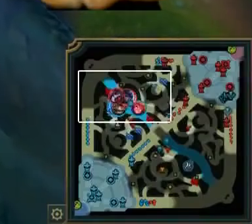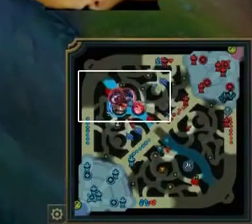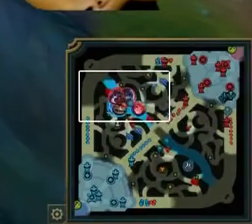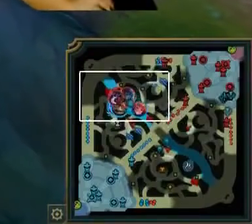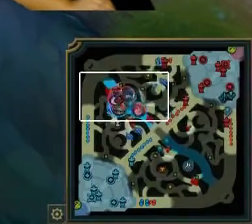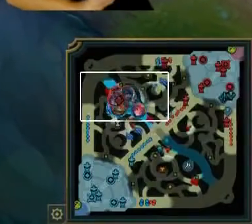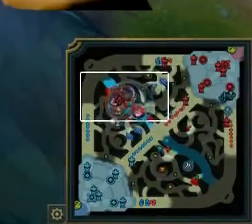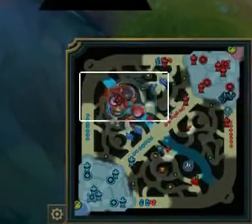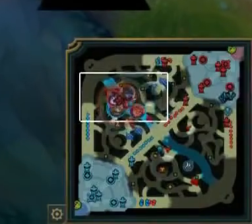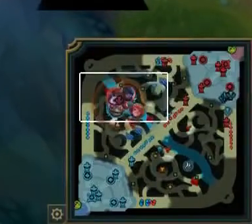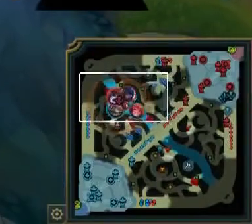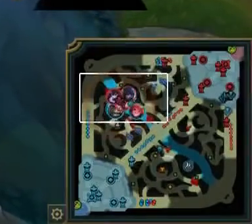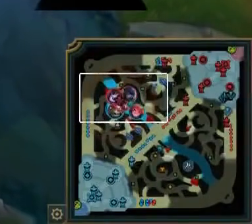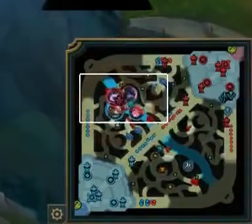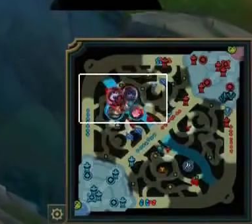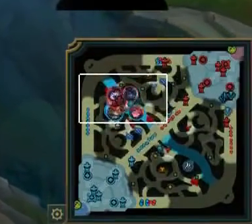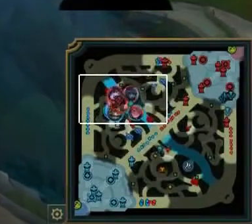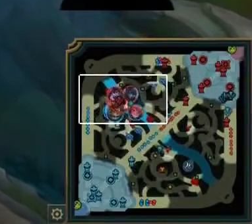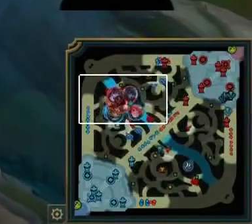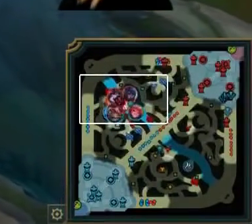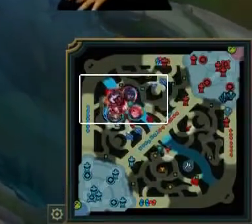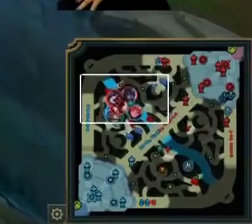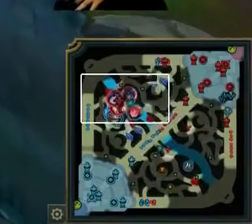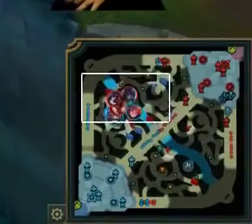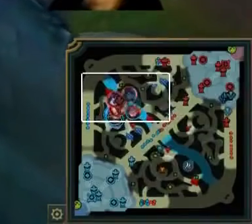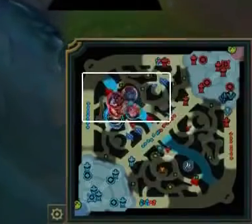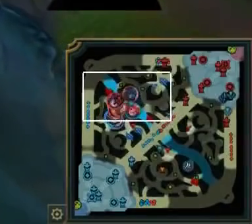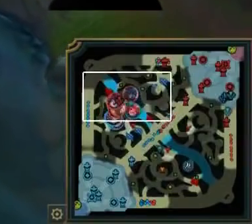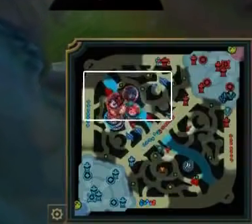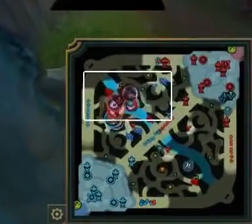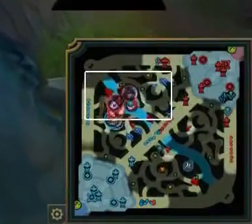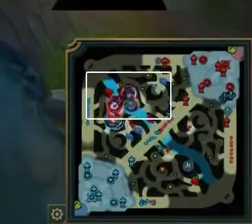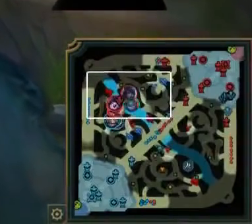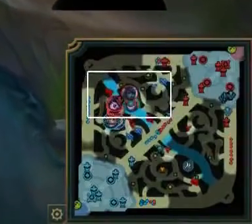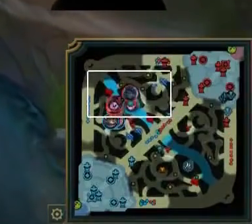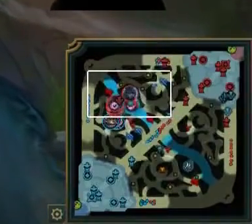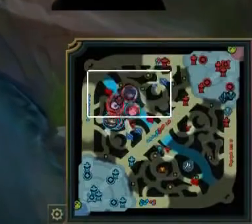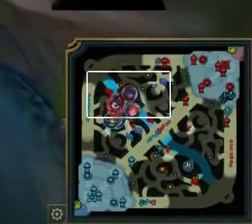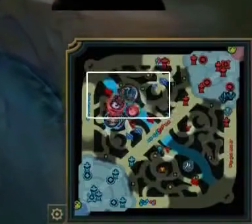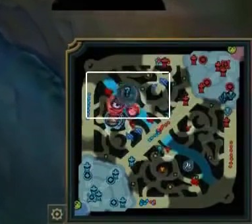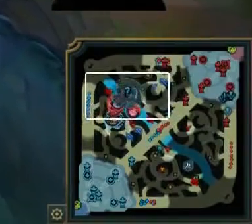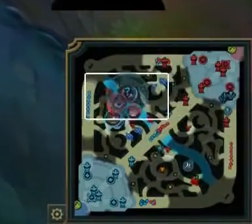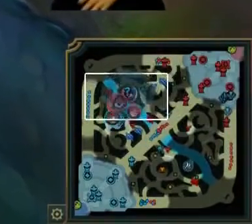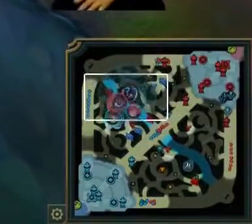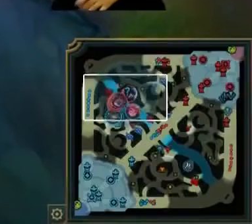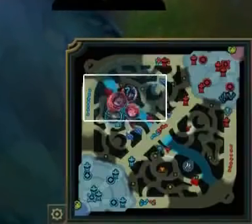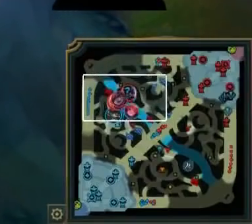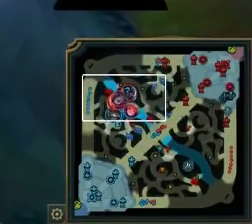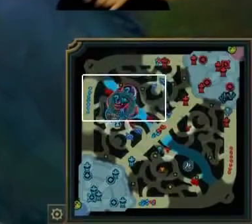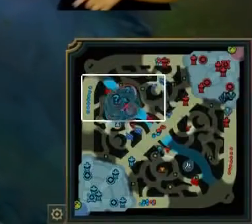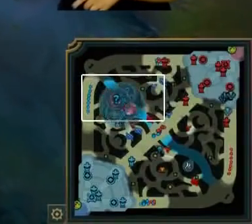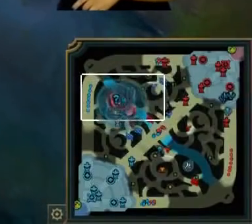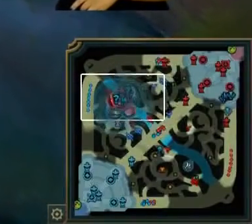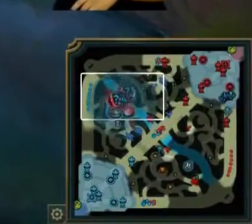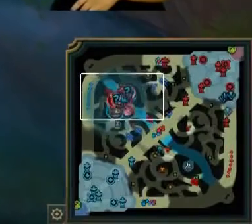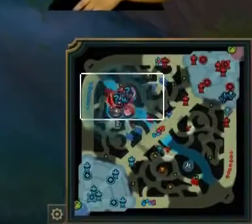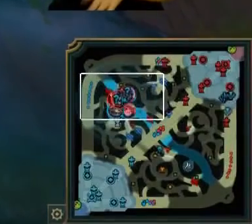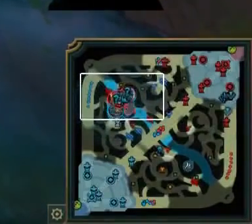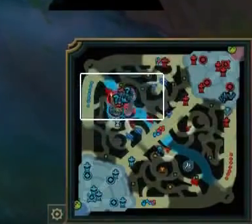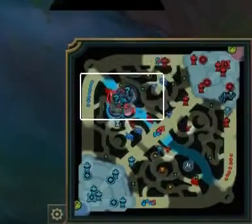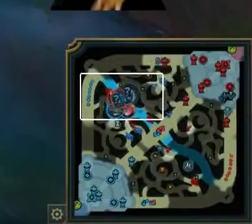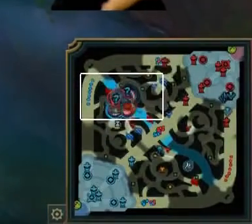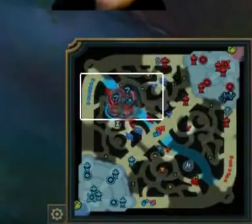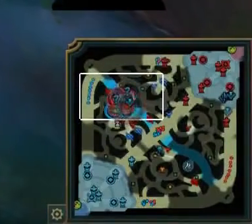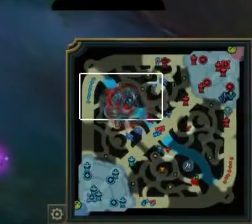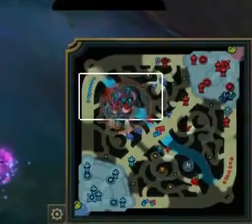jogaço do dia de hoje ali, entre a Fúria e a Kabum. Mas pra gente finalizar aqui os assuntos da Red. A gente vê certas decisões, como a gente viu nessa jogada aí, que o